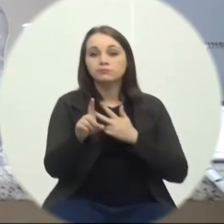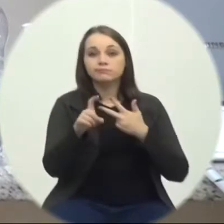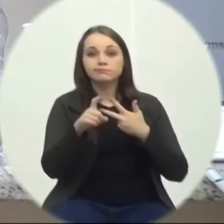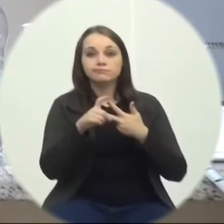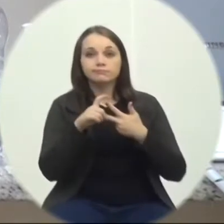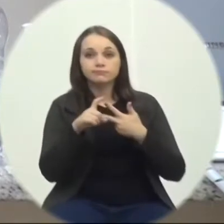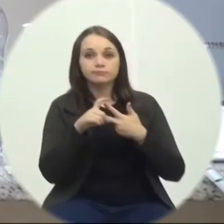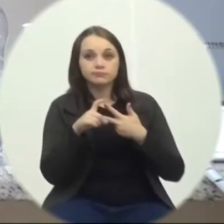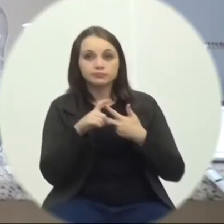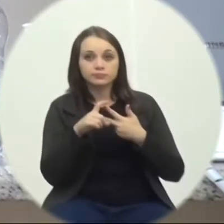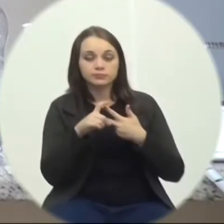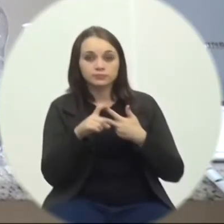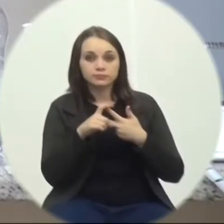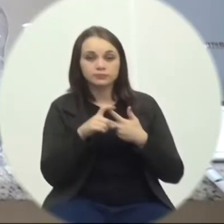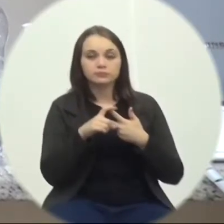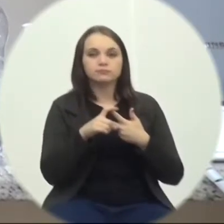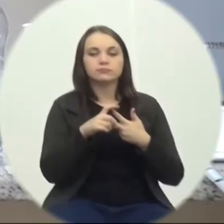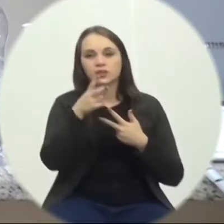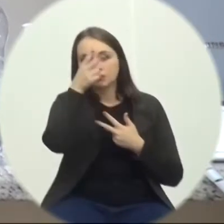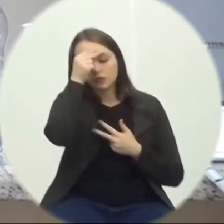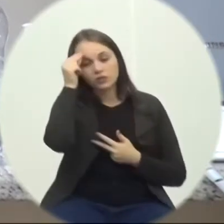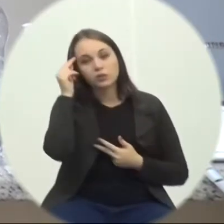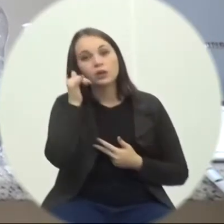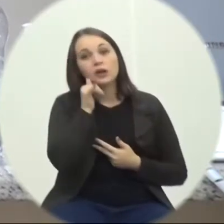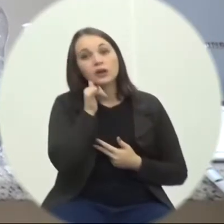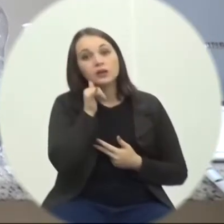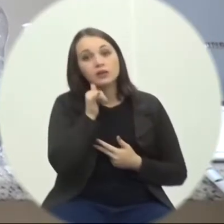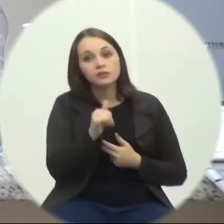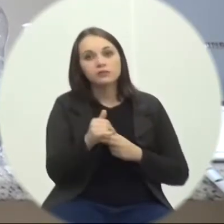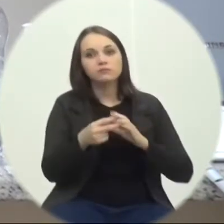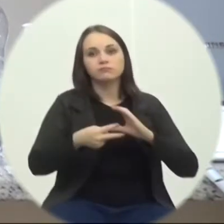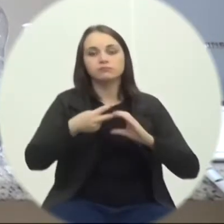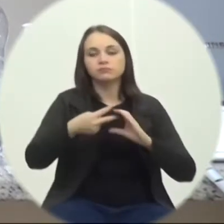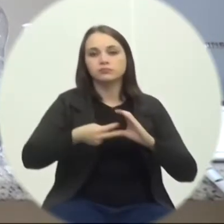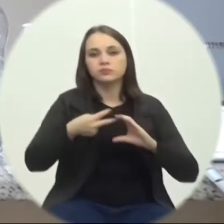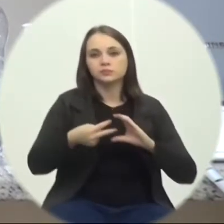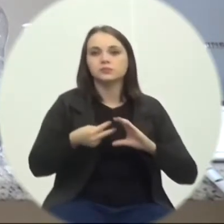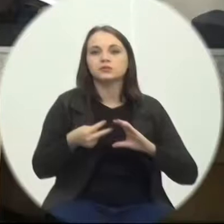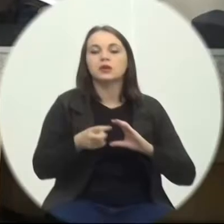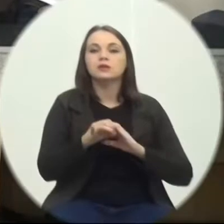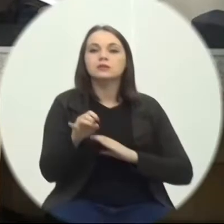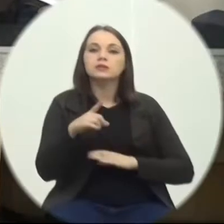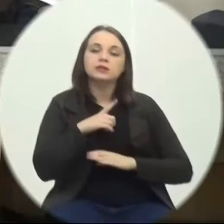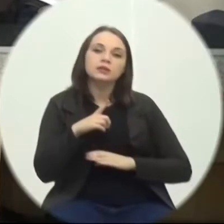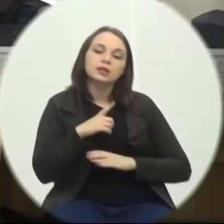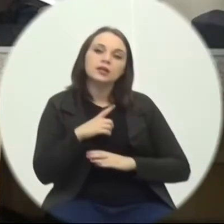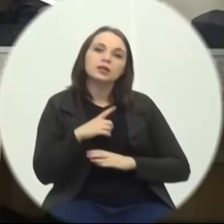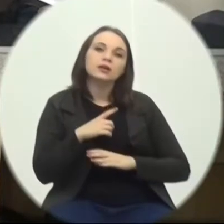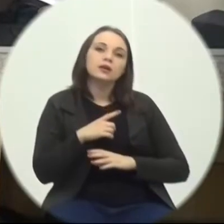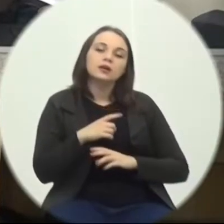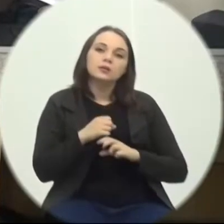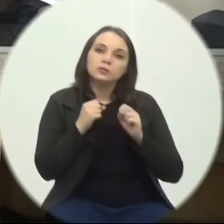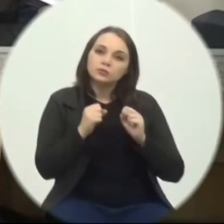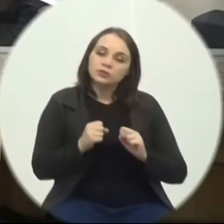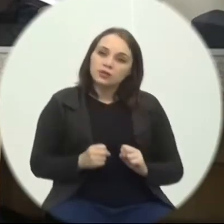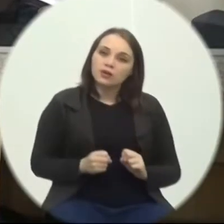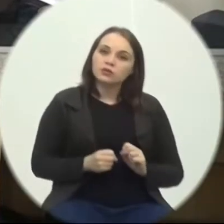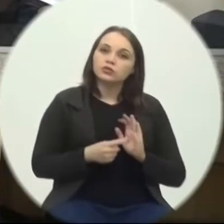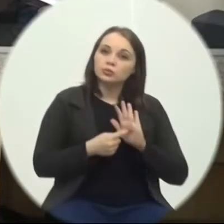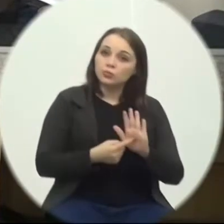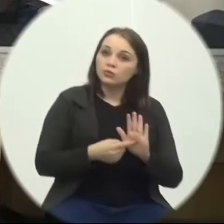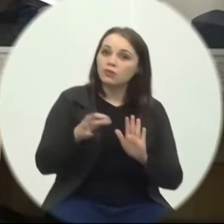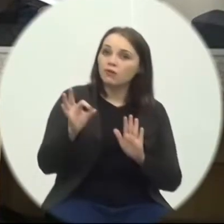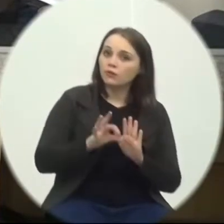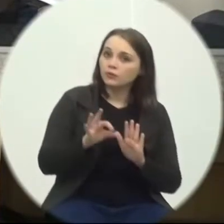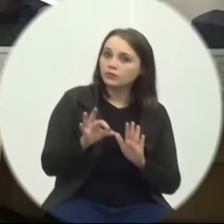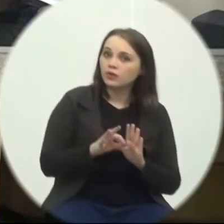chefe Do Poder Executivo Municipal Para que informe Esta casa Legislativa Se a possibilidade De compartilhar Os dados Internos De